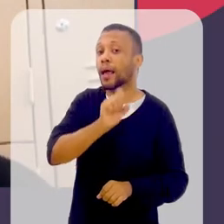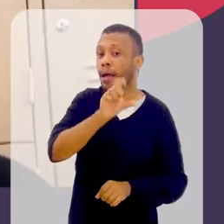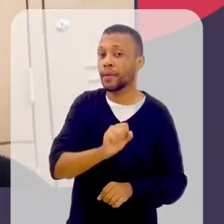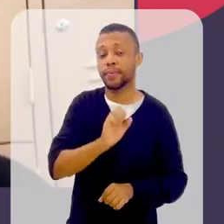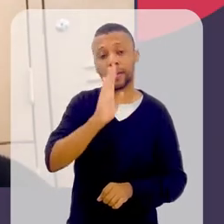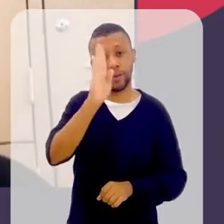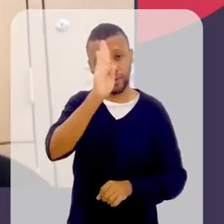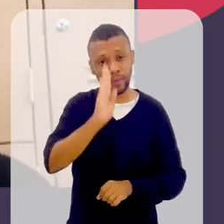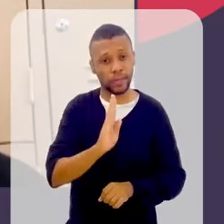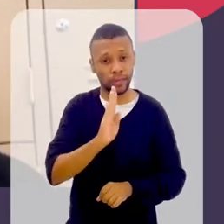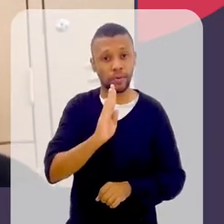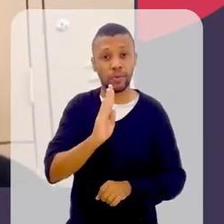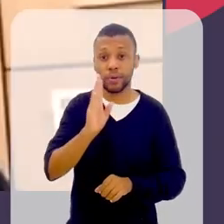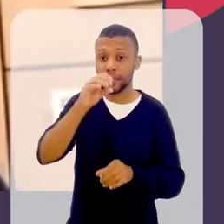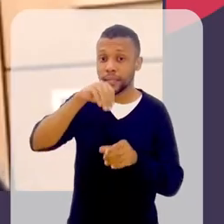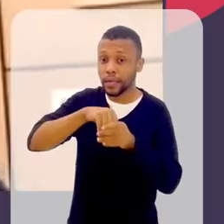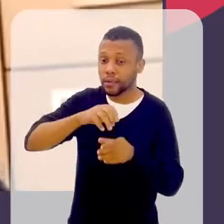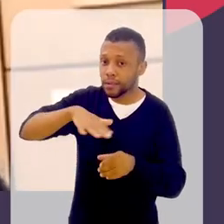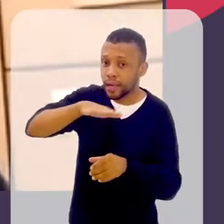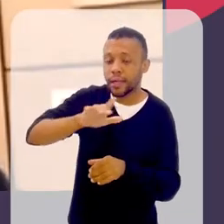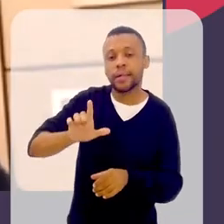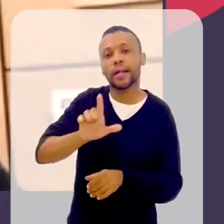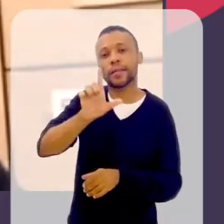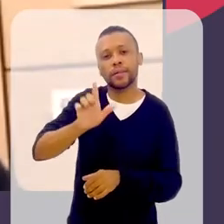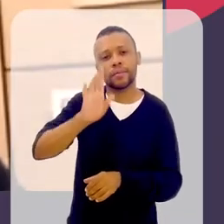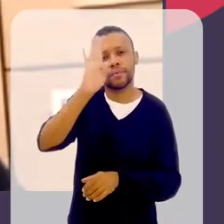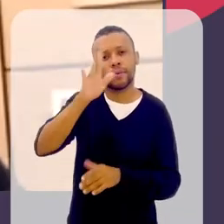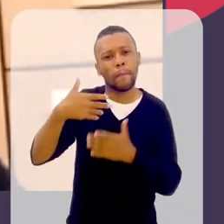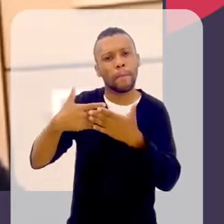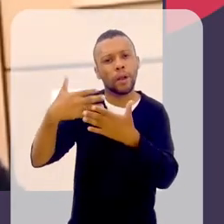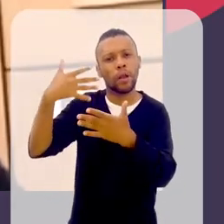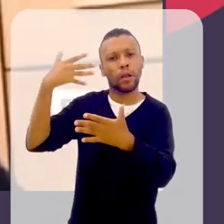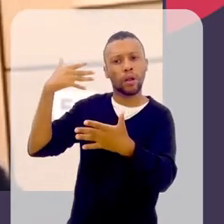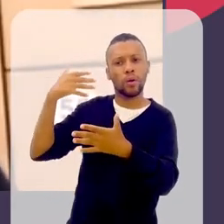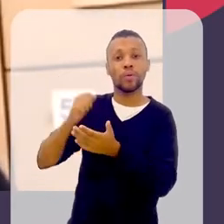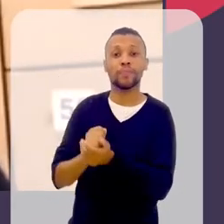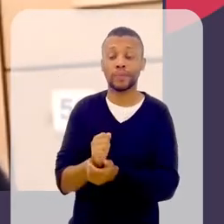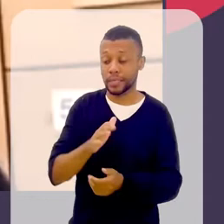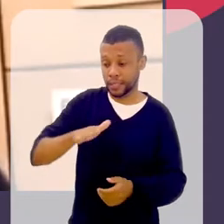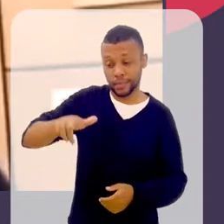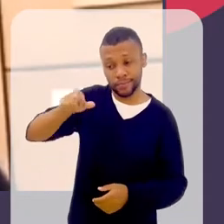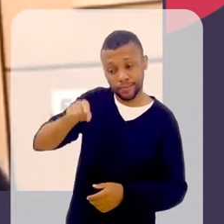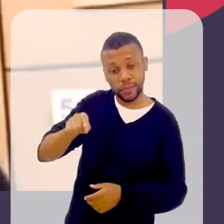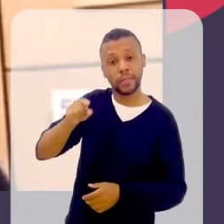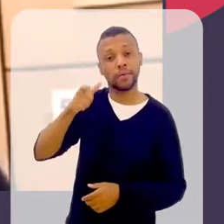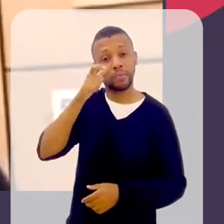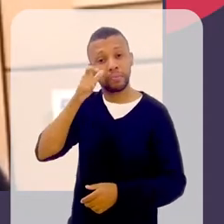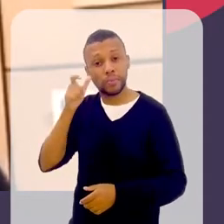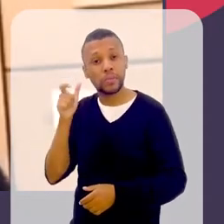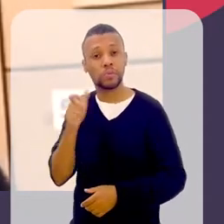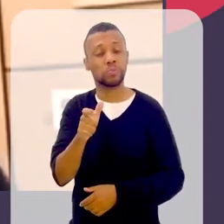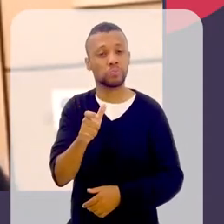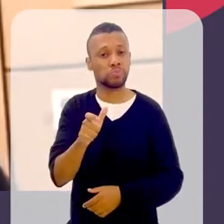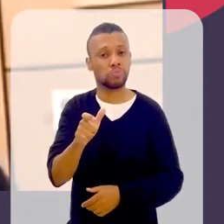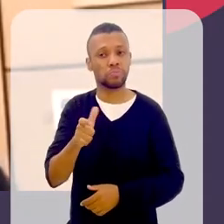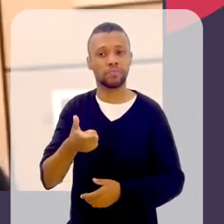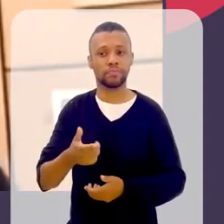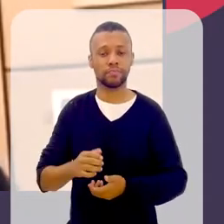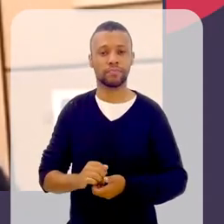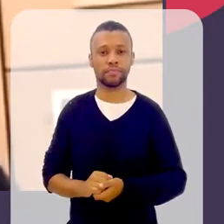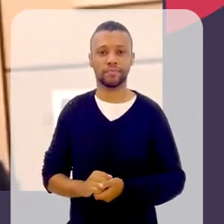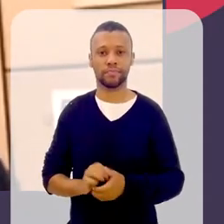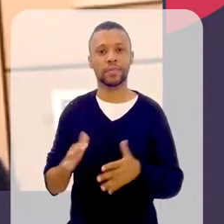lésbica no Brasil, na literatura brasileira. E essa área de gênero sempre me interessou bastante. Então,